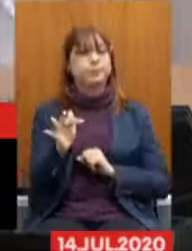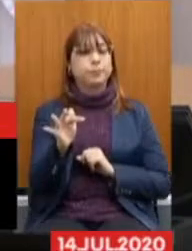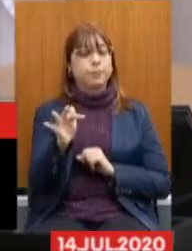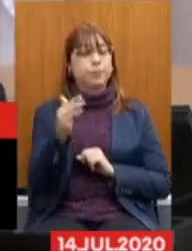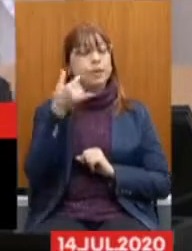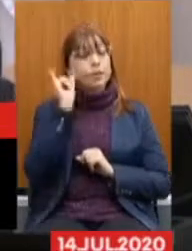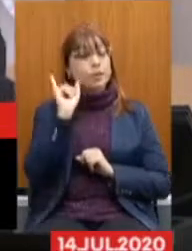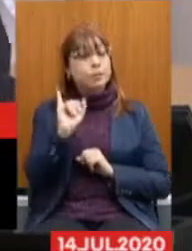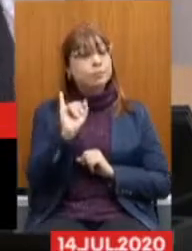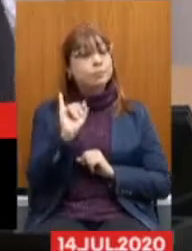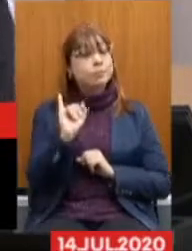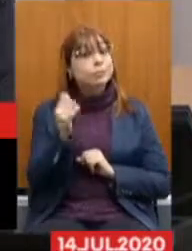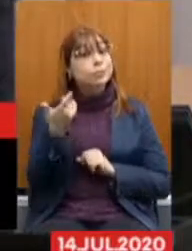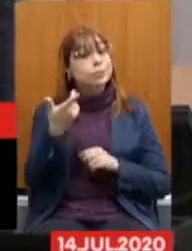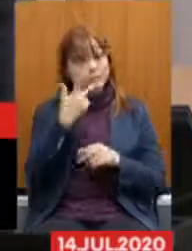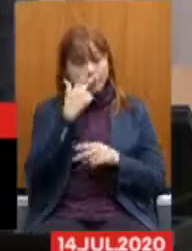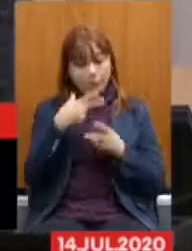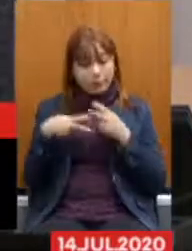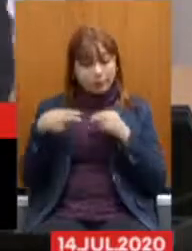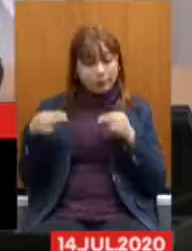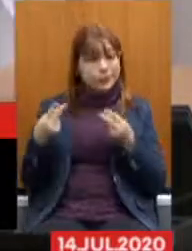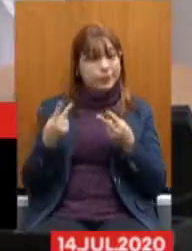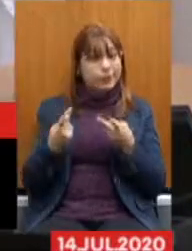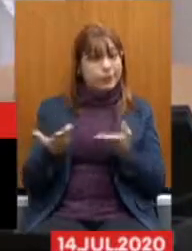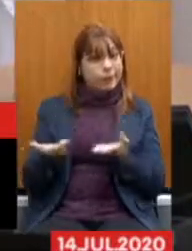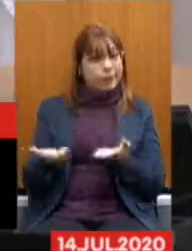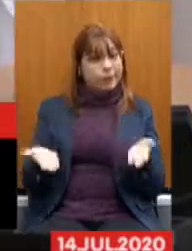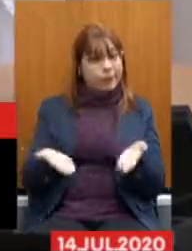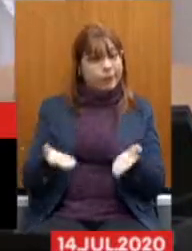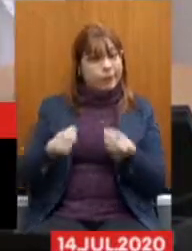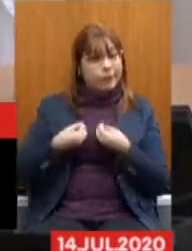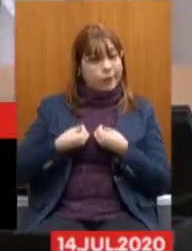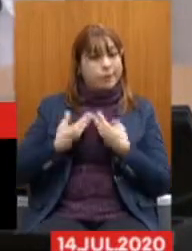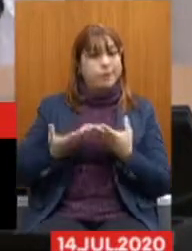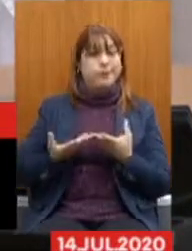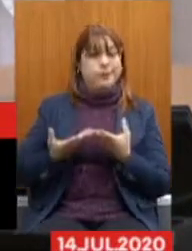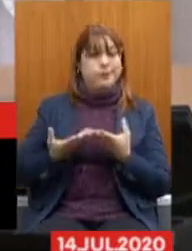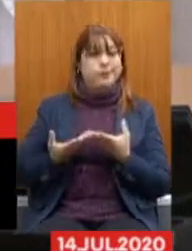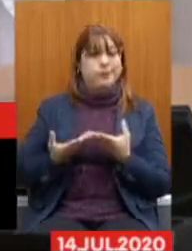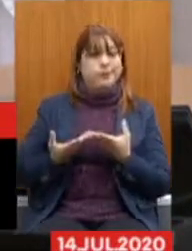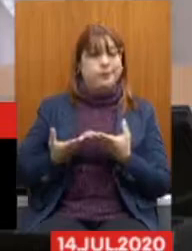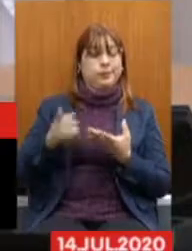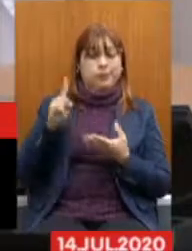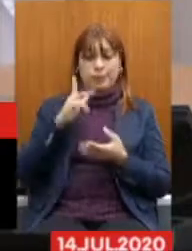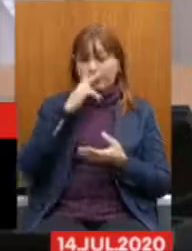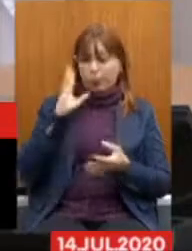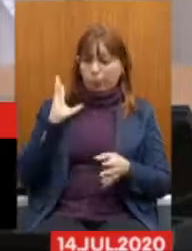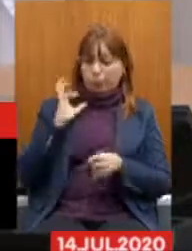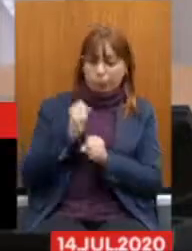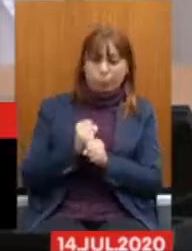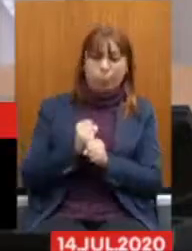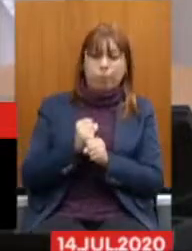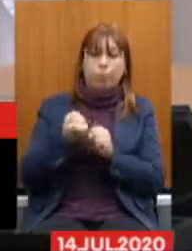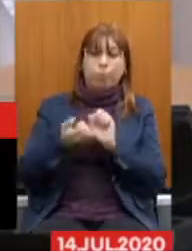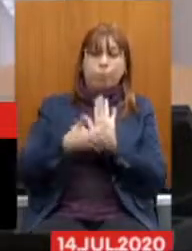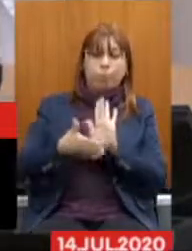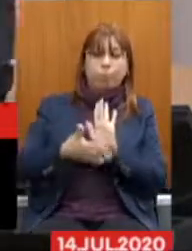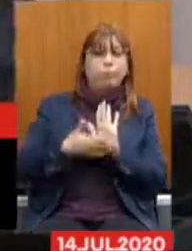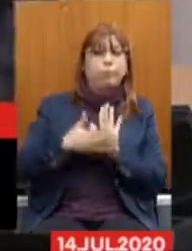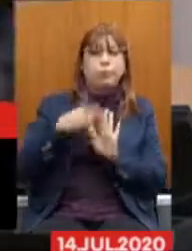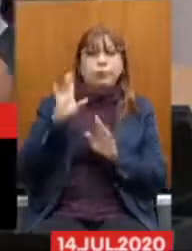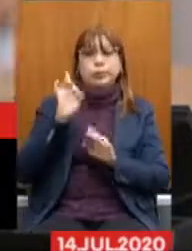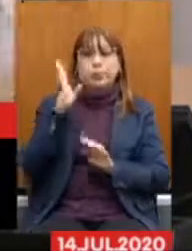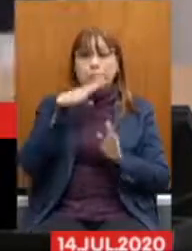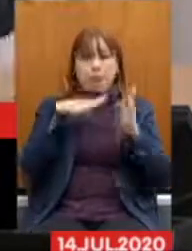receber os presentes como nós estamos recebendo agora desse pacote de maldades, que é a reforma da